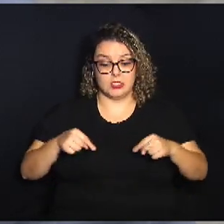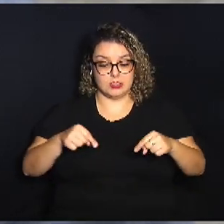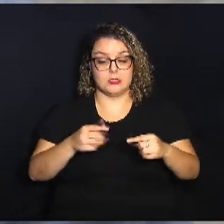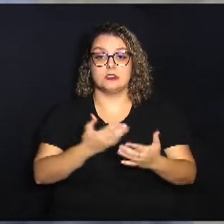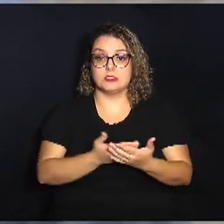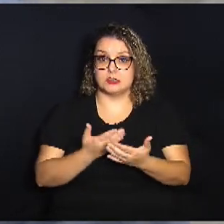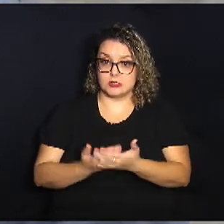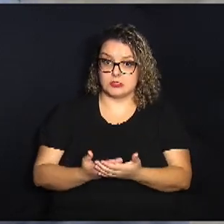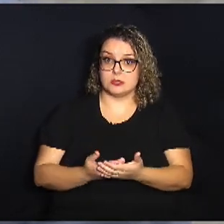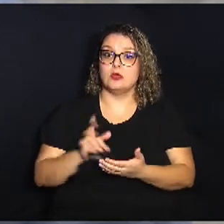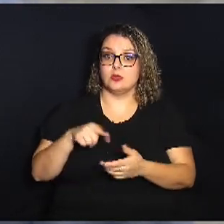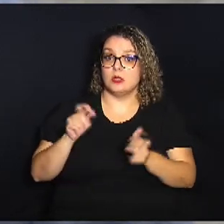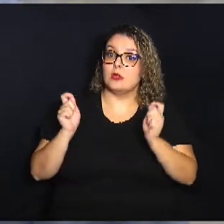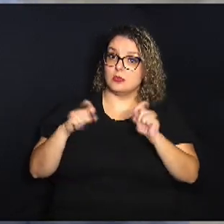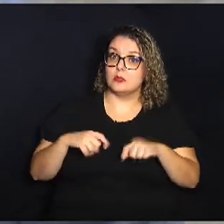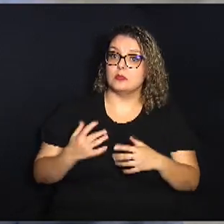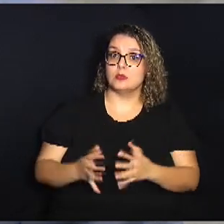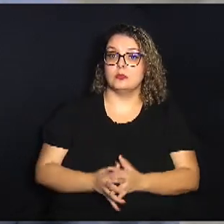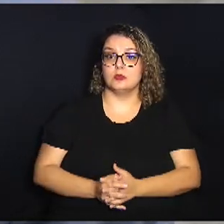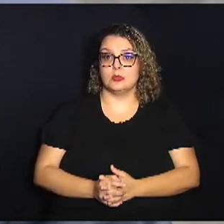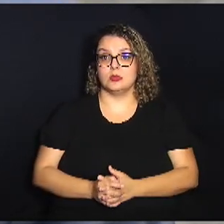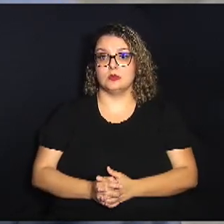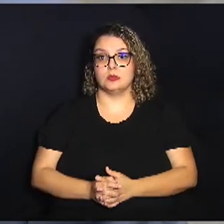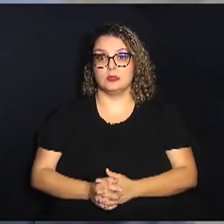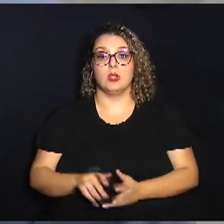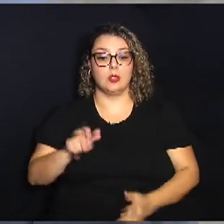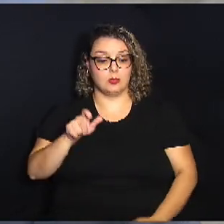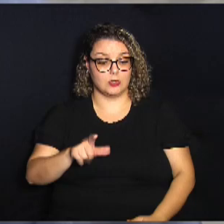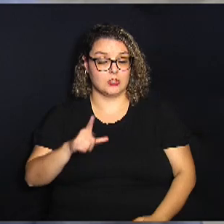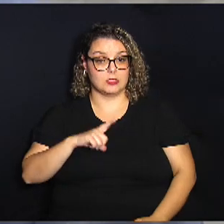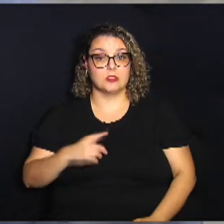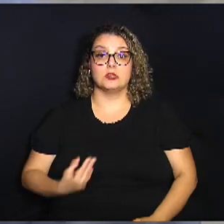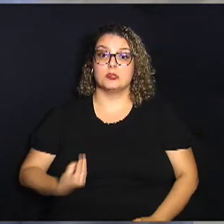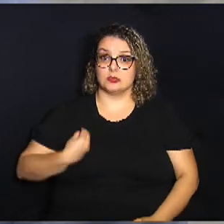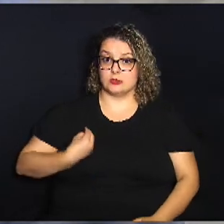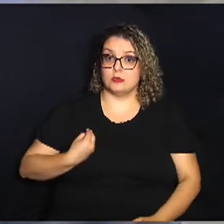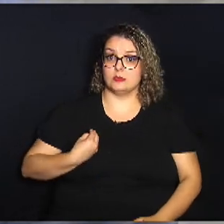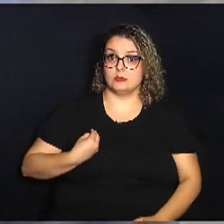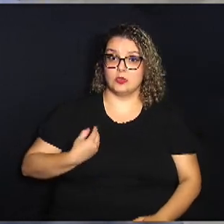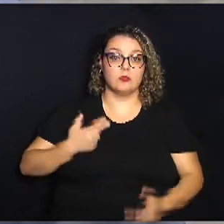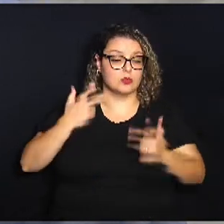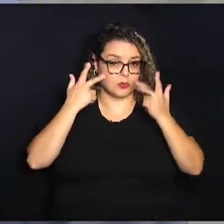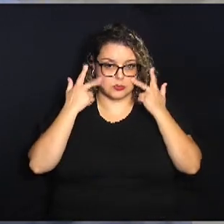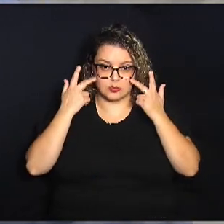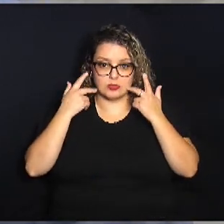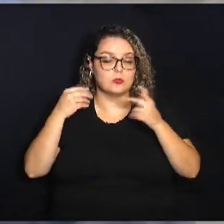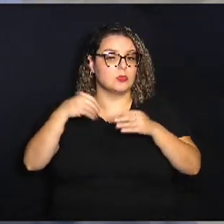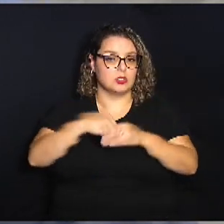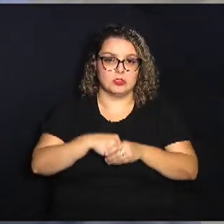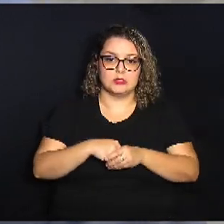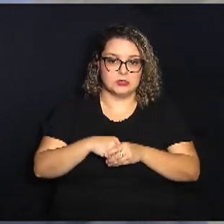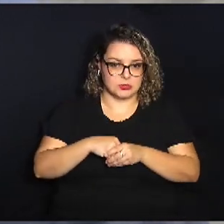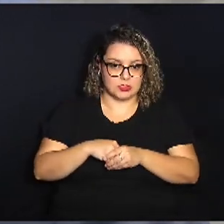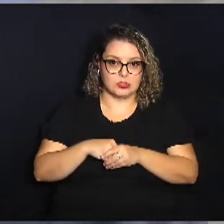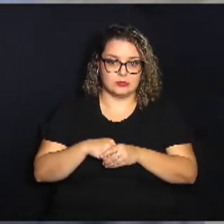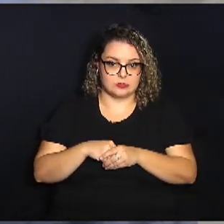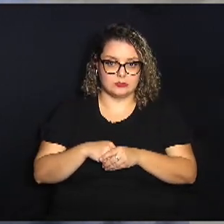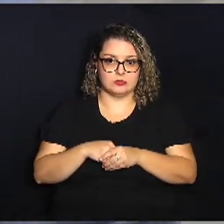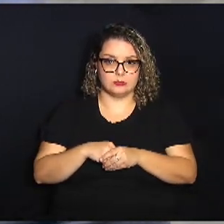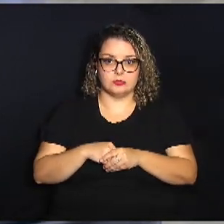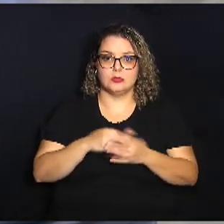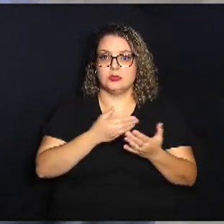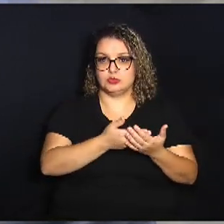que é possível a pessoa ter uma vida regular dentro do corpo de